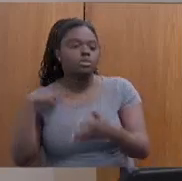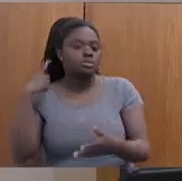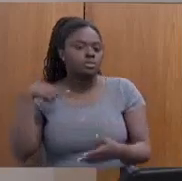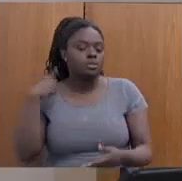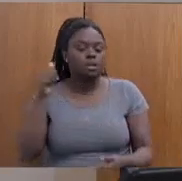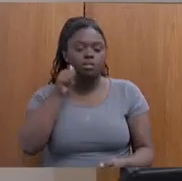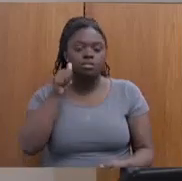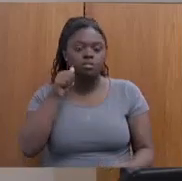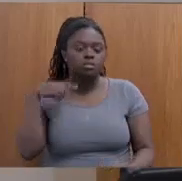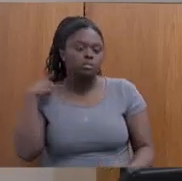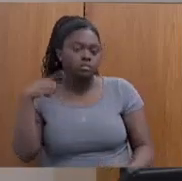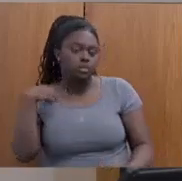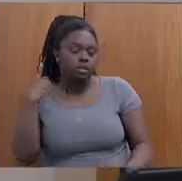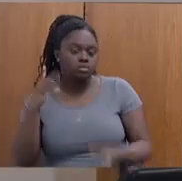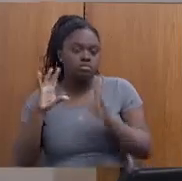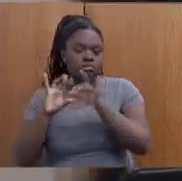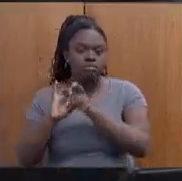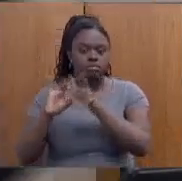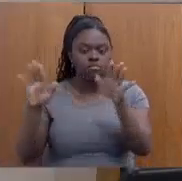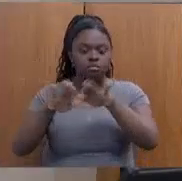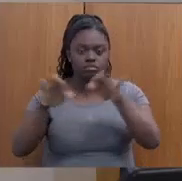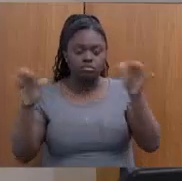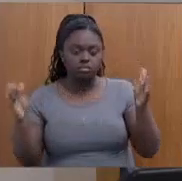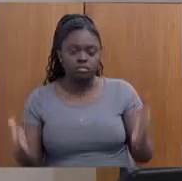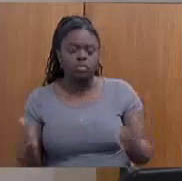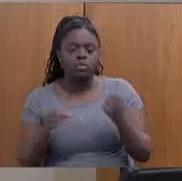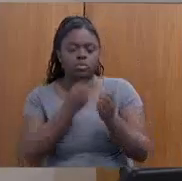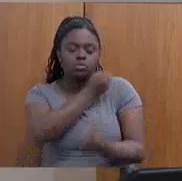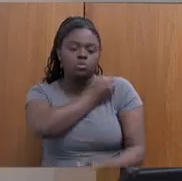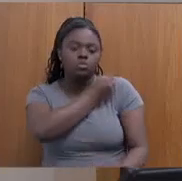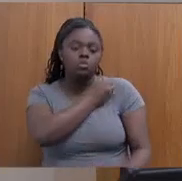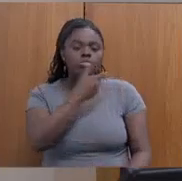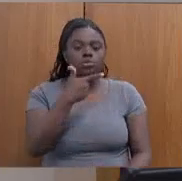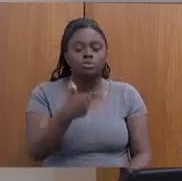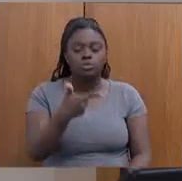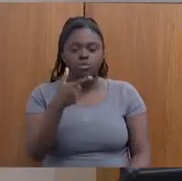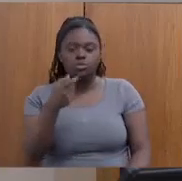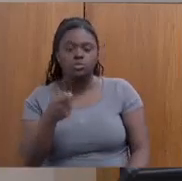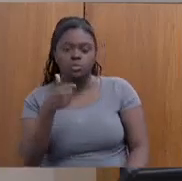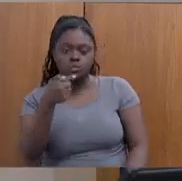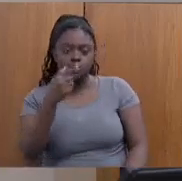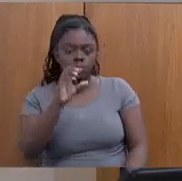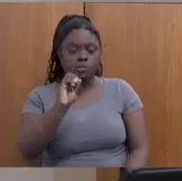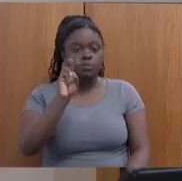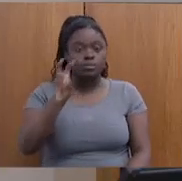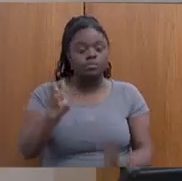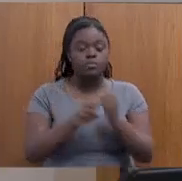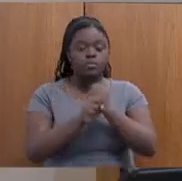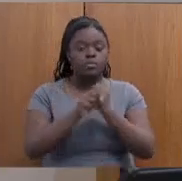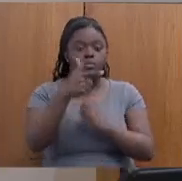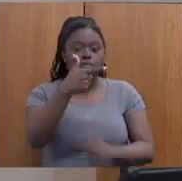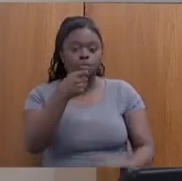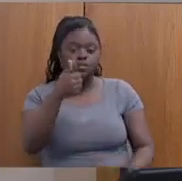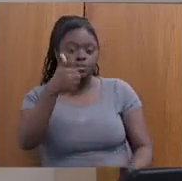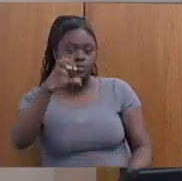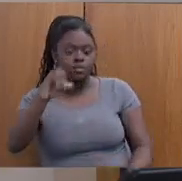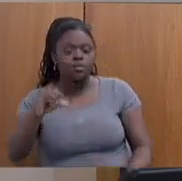deputadas, no termo da liberação da mesa de número 2.705 de 2019, na seguinte ordem.